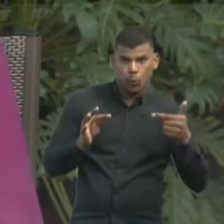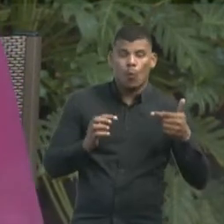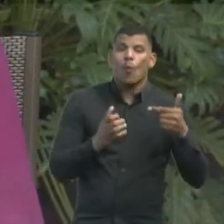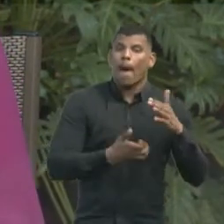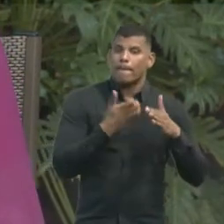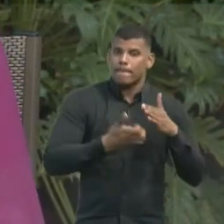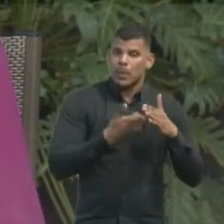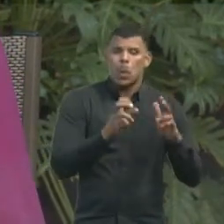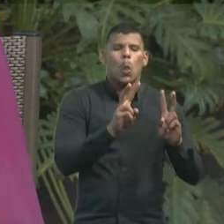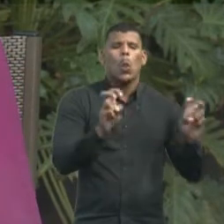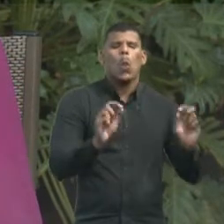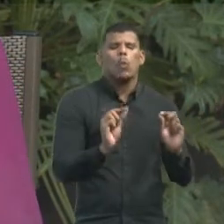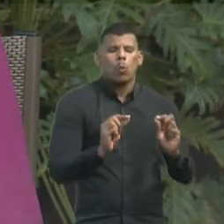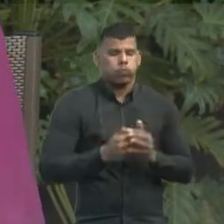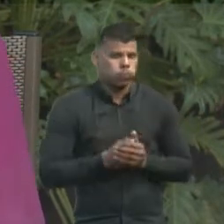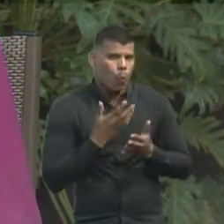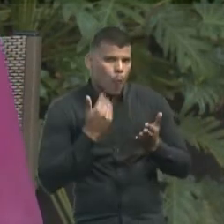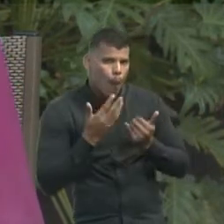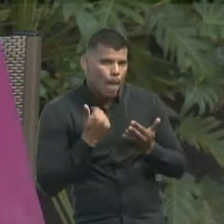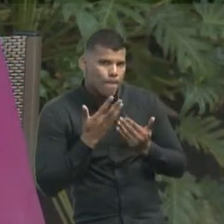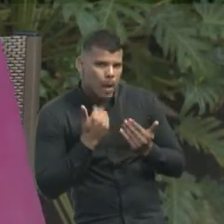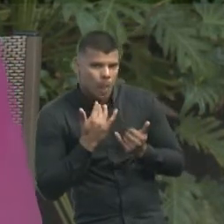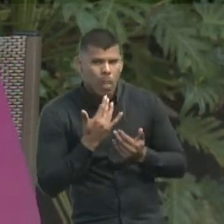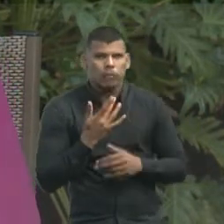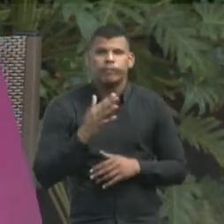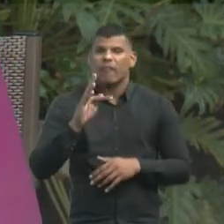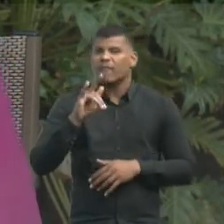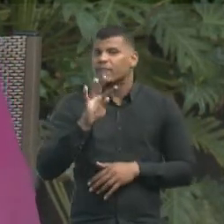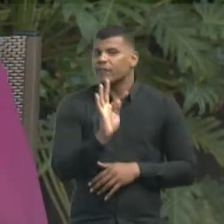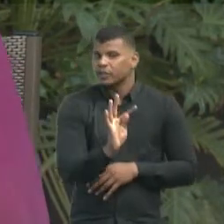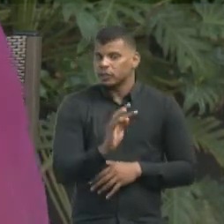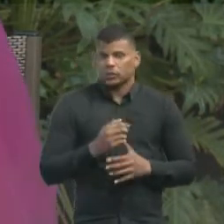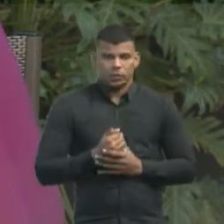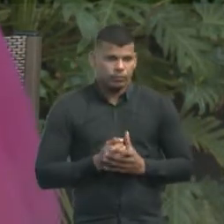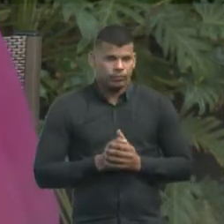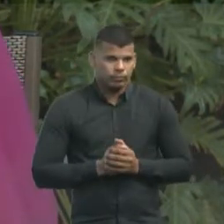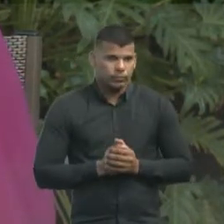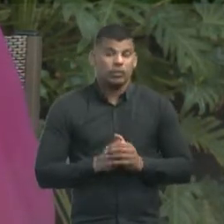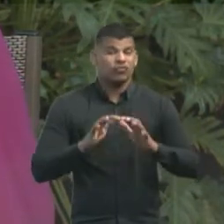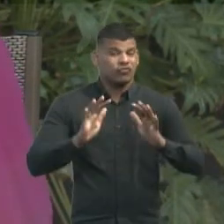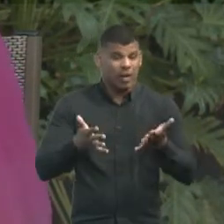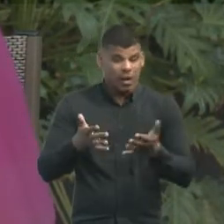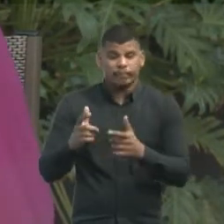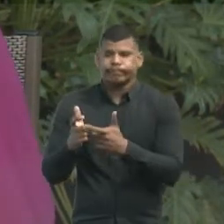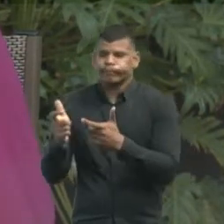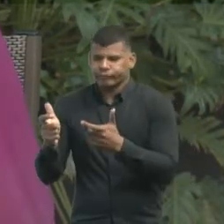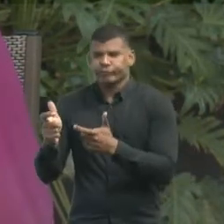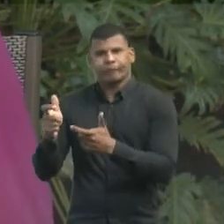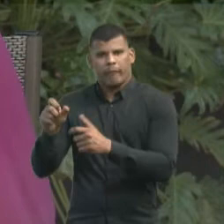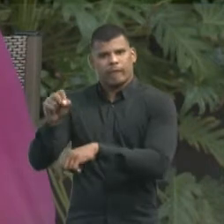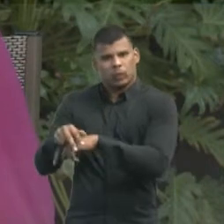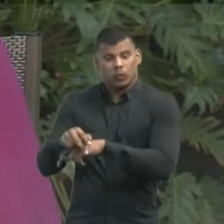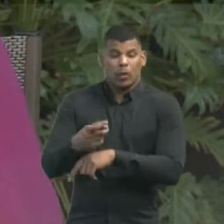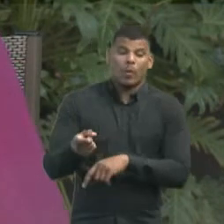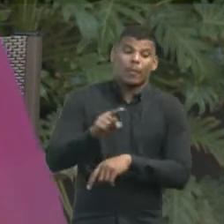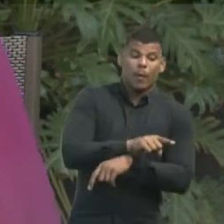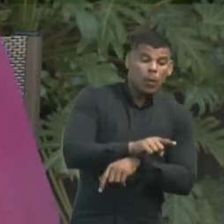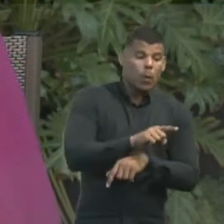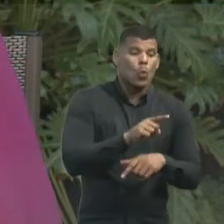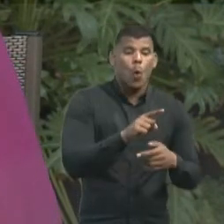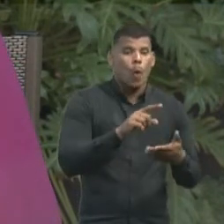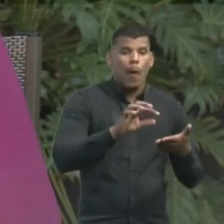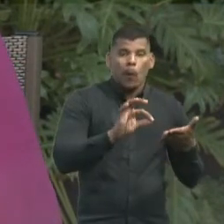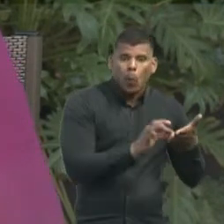Como foi uma empresa do zero, nós contratamos mais funcionários. Já tínhamos funcionários do Iuca e nós tivemos que fazer mais